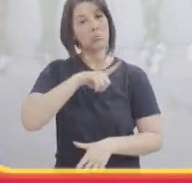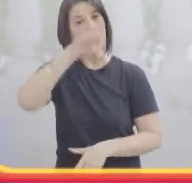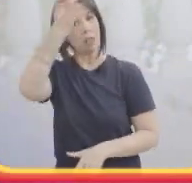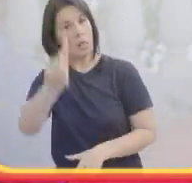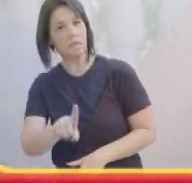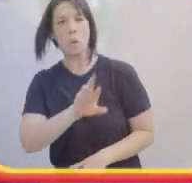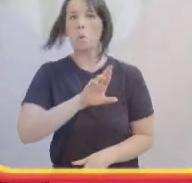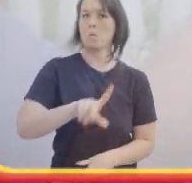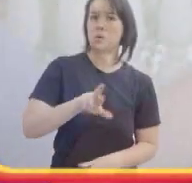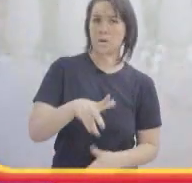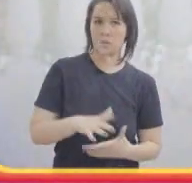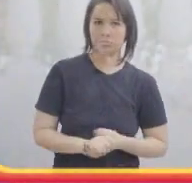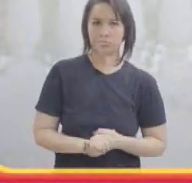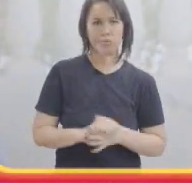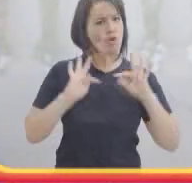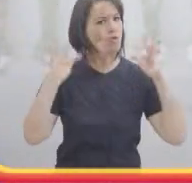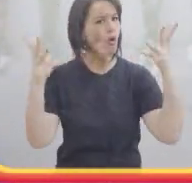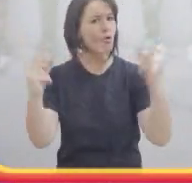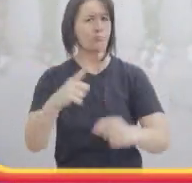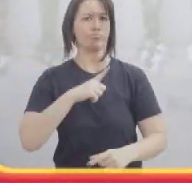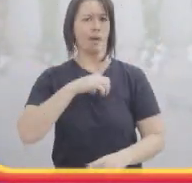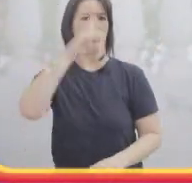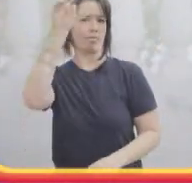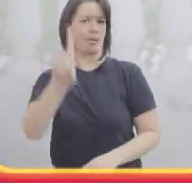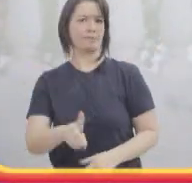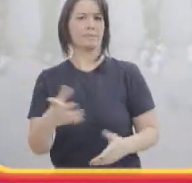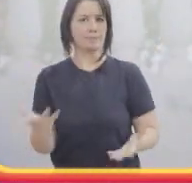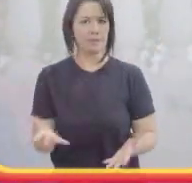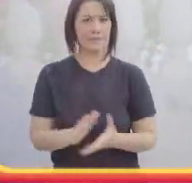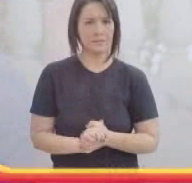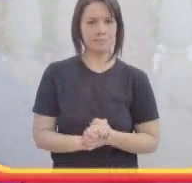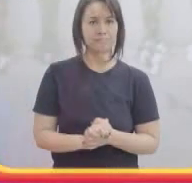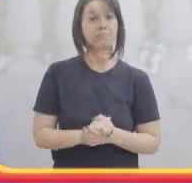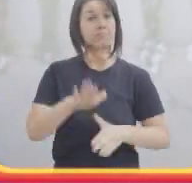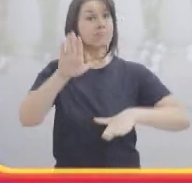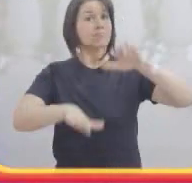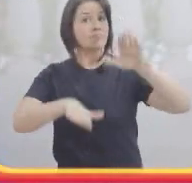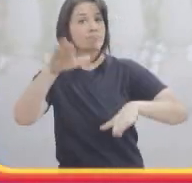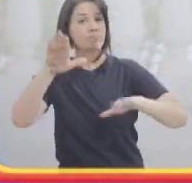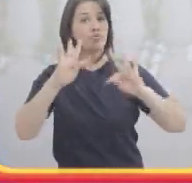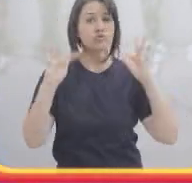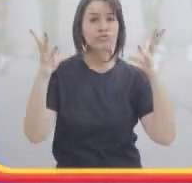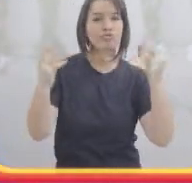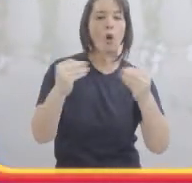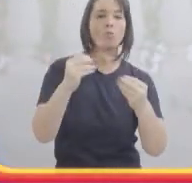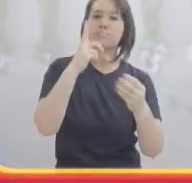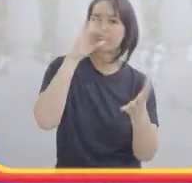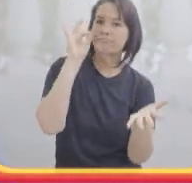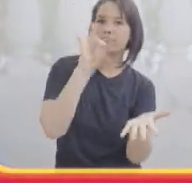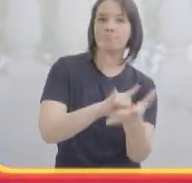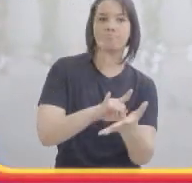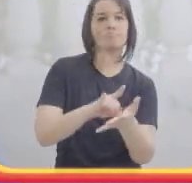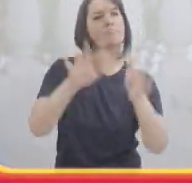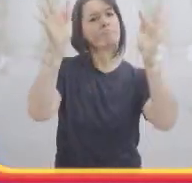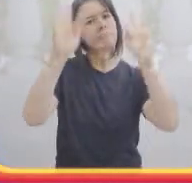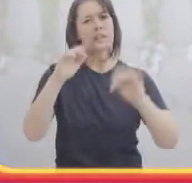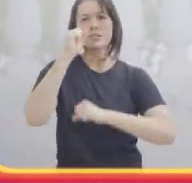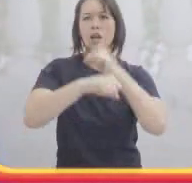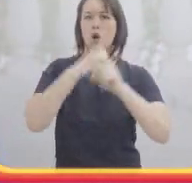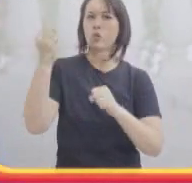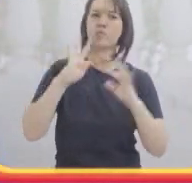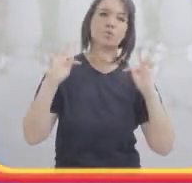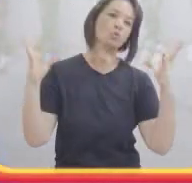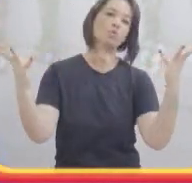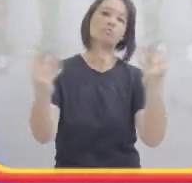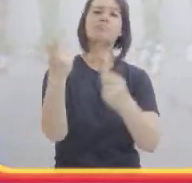Então, aqueles clichêzões todos, mas que são verdadeiros, né? Feliz ano novo pra todo mundo, né? Muitas conquistas. Se você for parar de